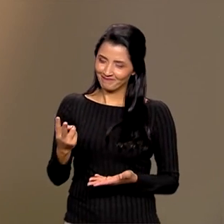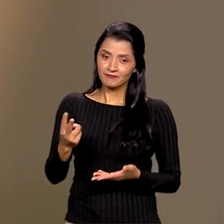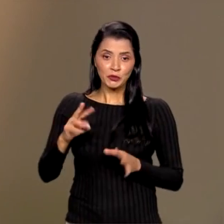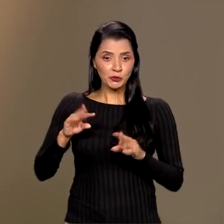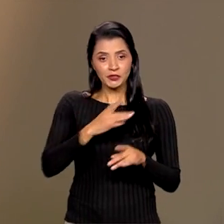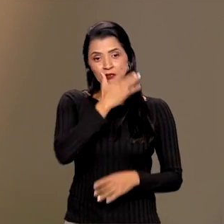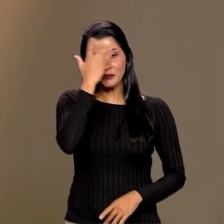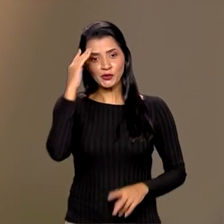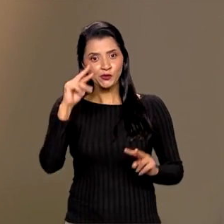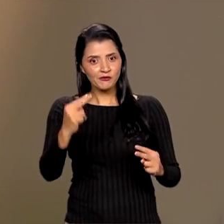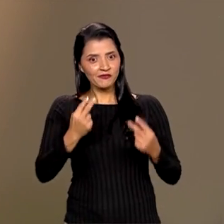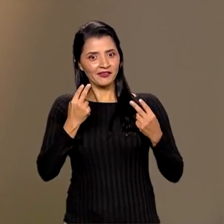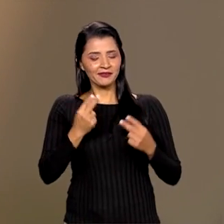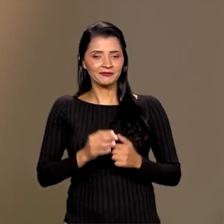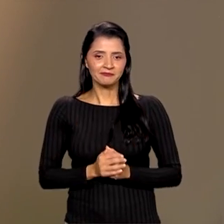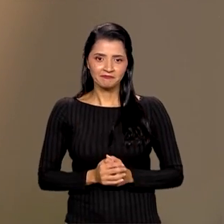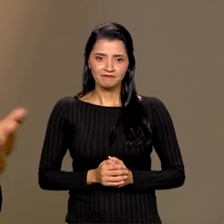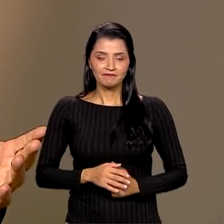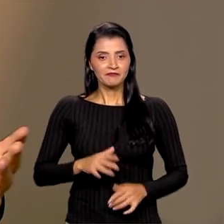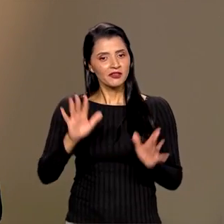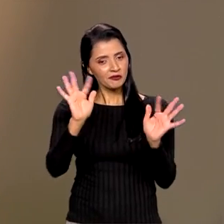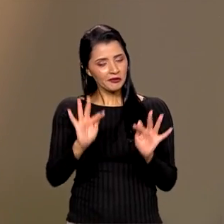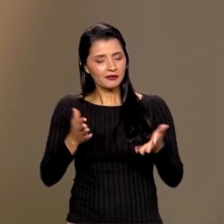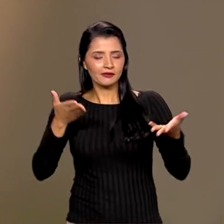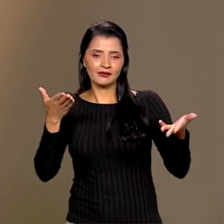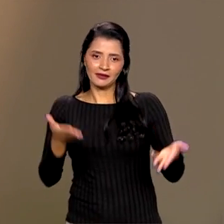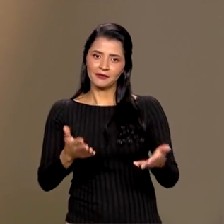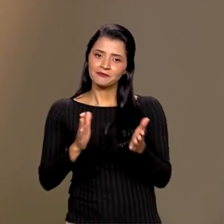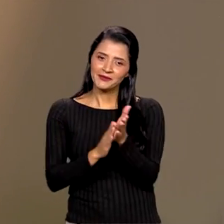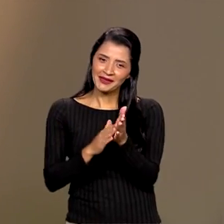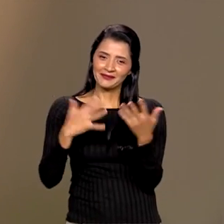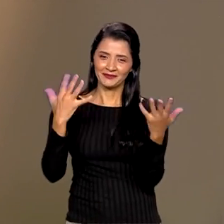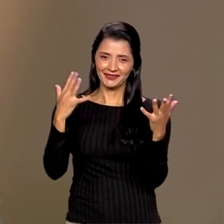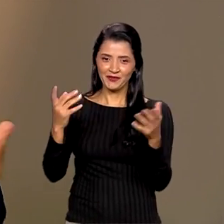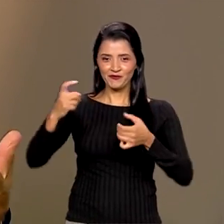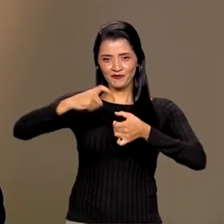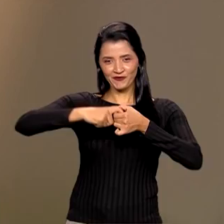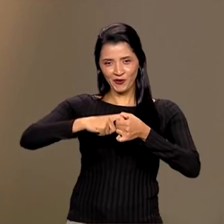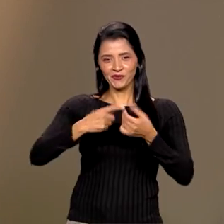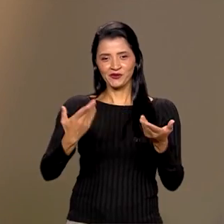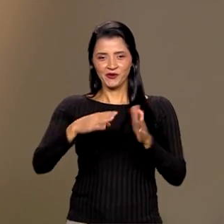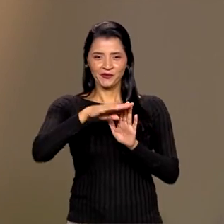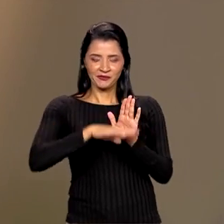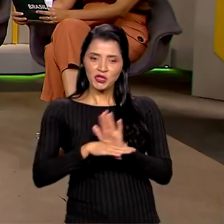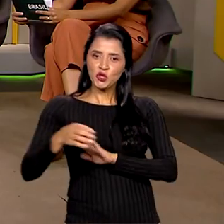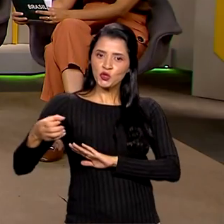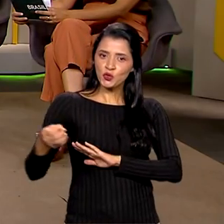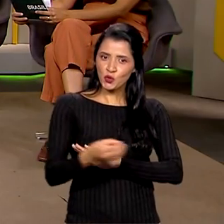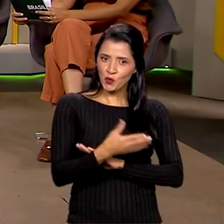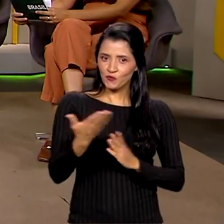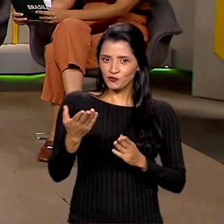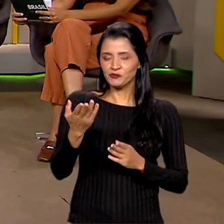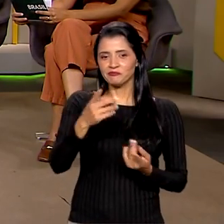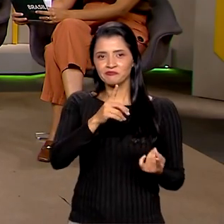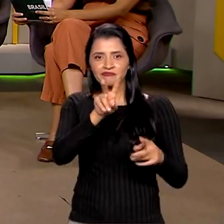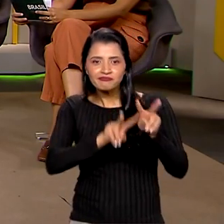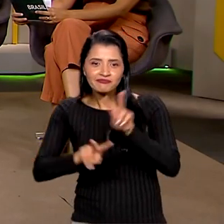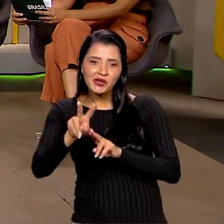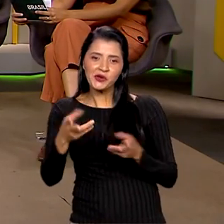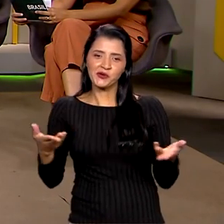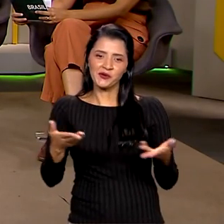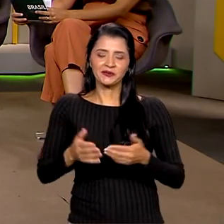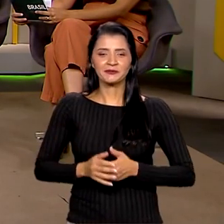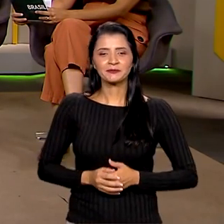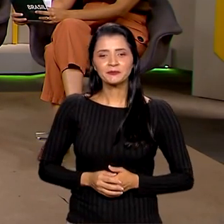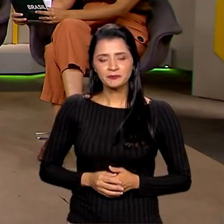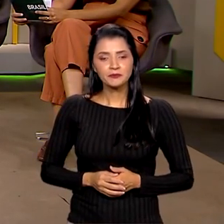estão nos assistindo. Uma satisfação estar aqui com vocês, parabenizando pela retomada do programa também, no novo formato. Obrigada. Boa noite. E para a